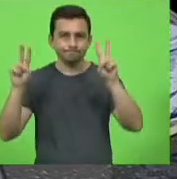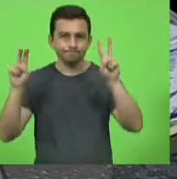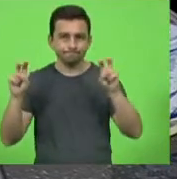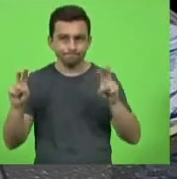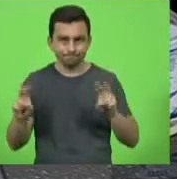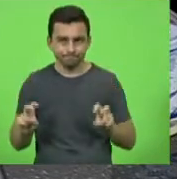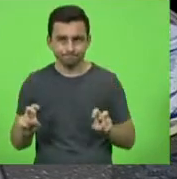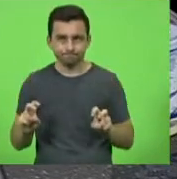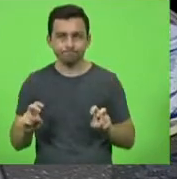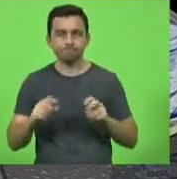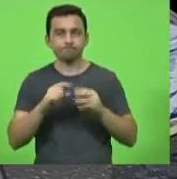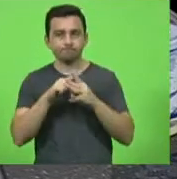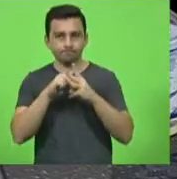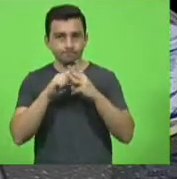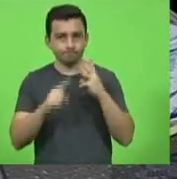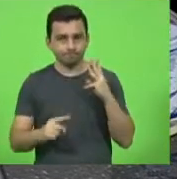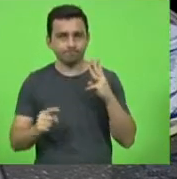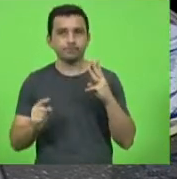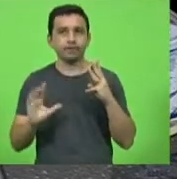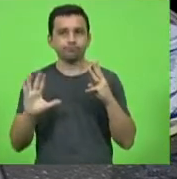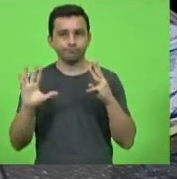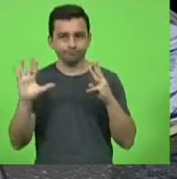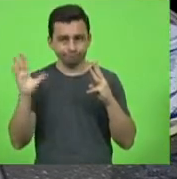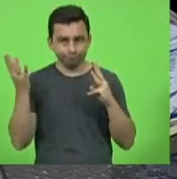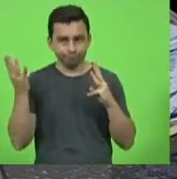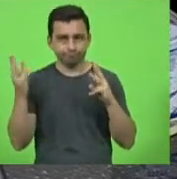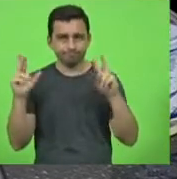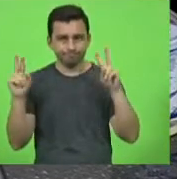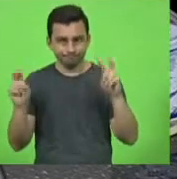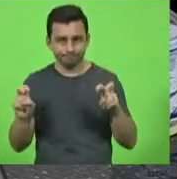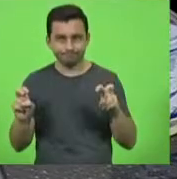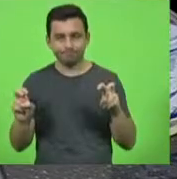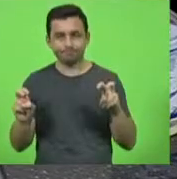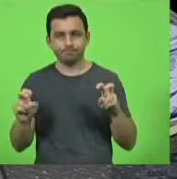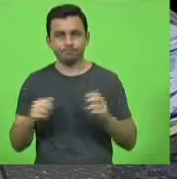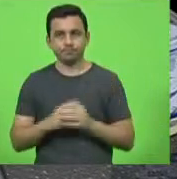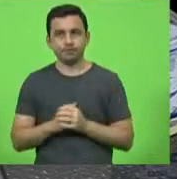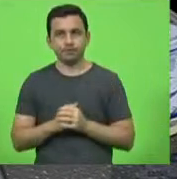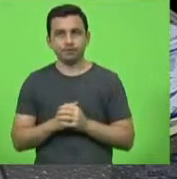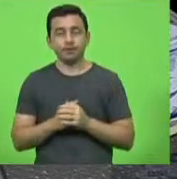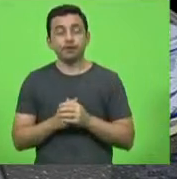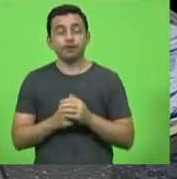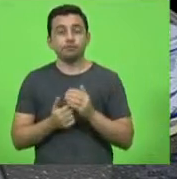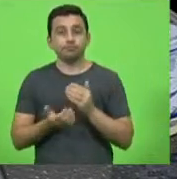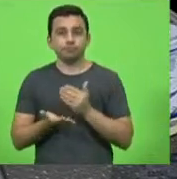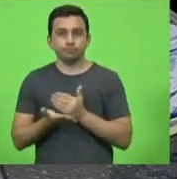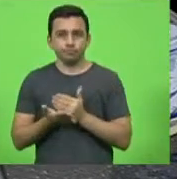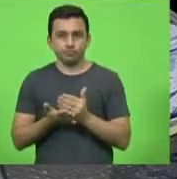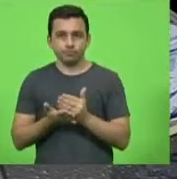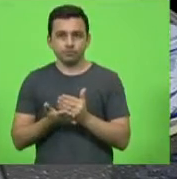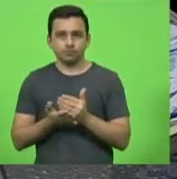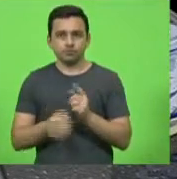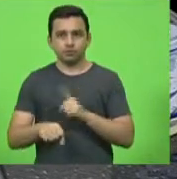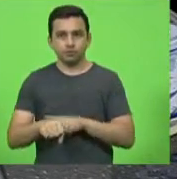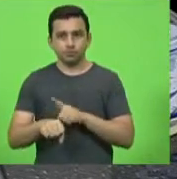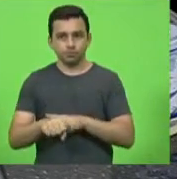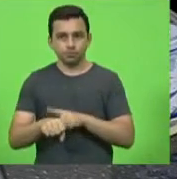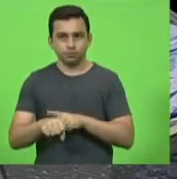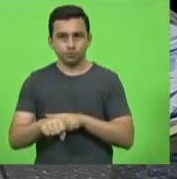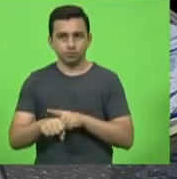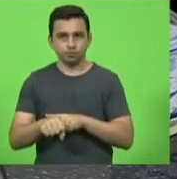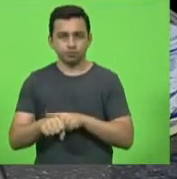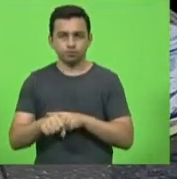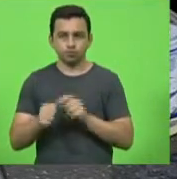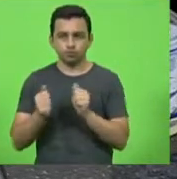situações três temas e vou partilhar o tempo com o